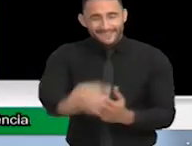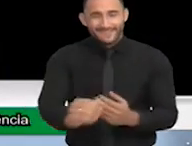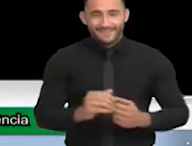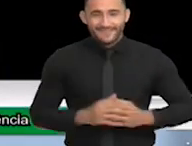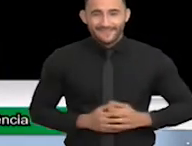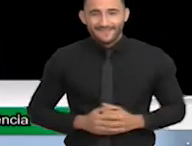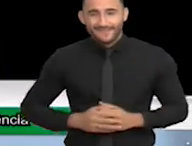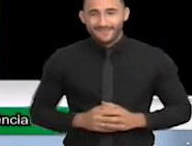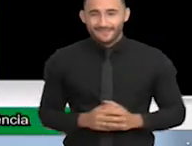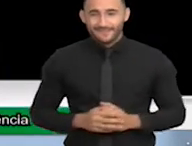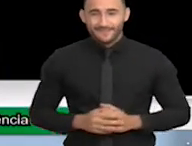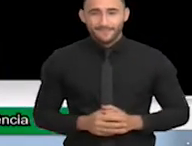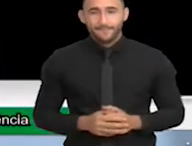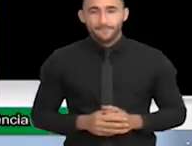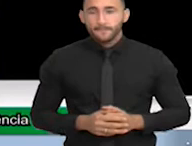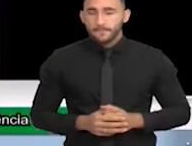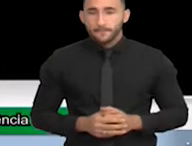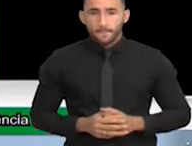Obrigada.